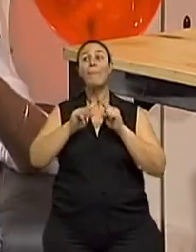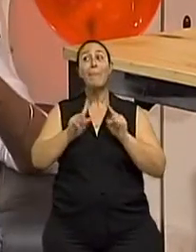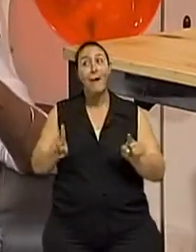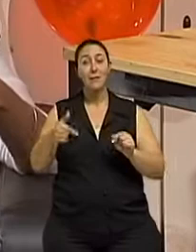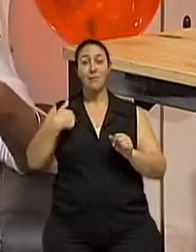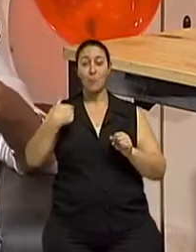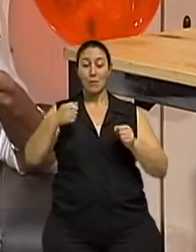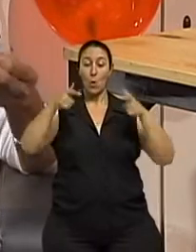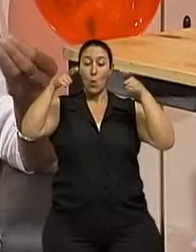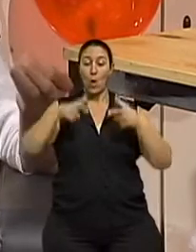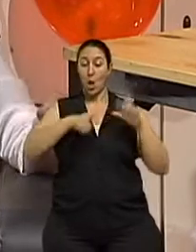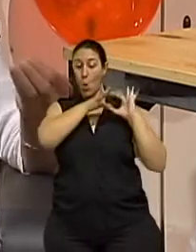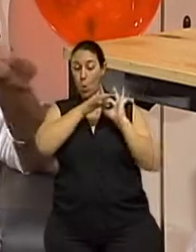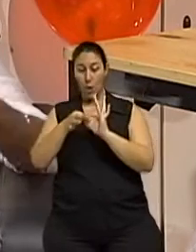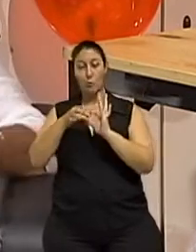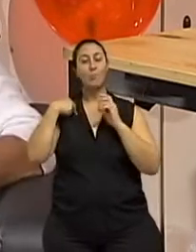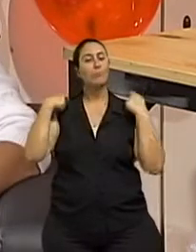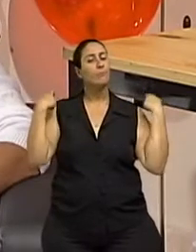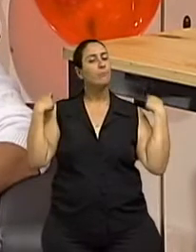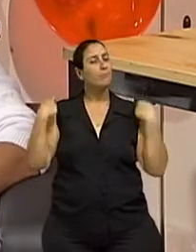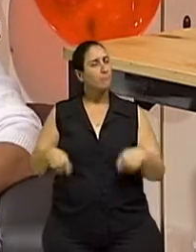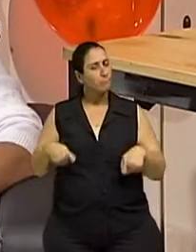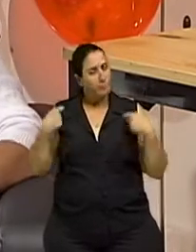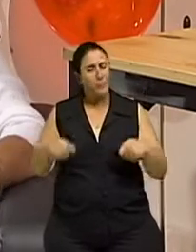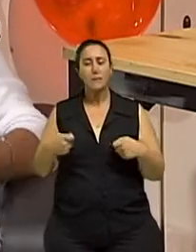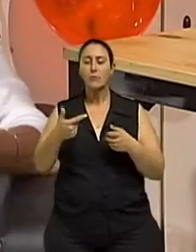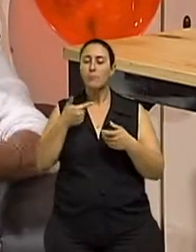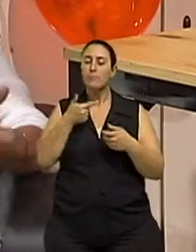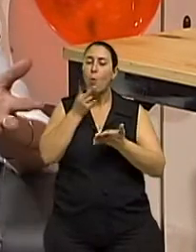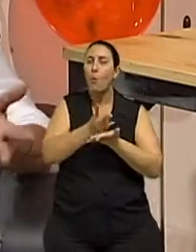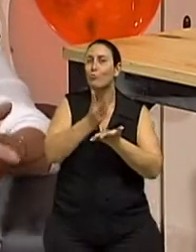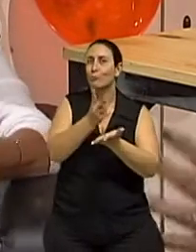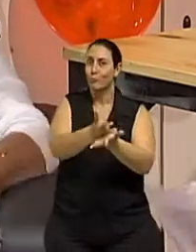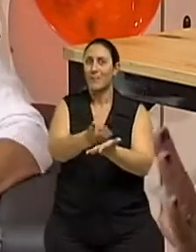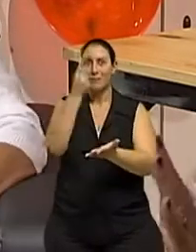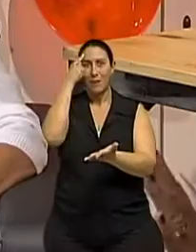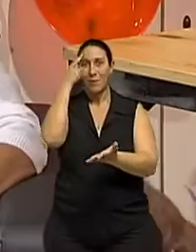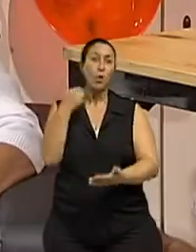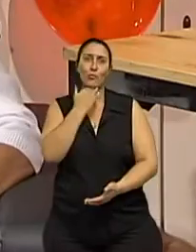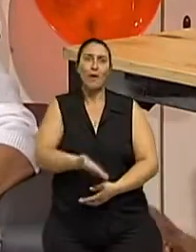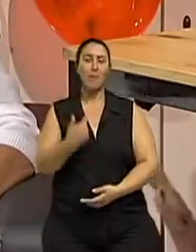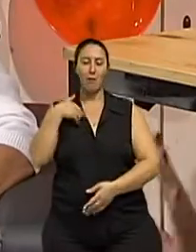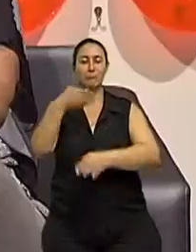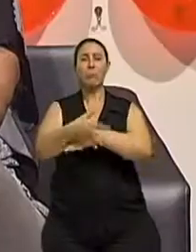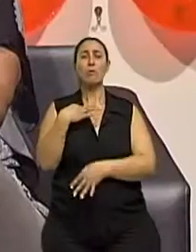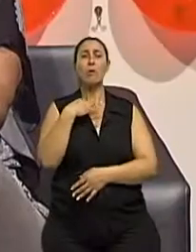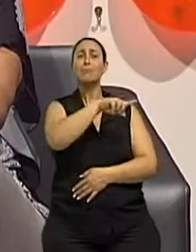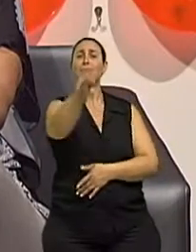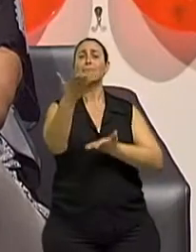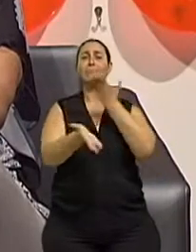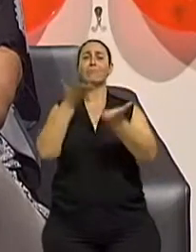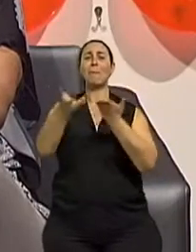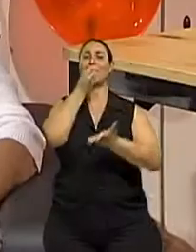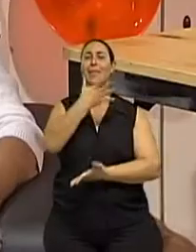manter interessada em permanecer ali. Ah, é uma troca. É uma troca. É uma troca direta.